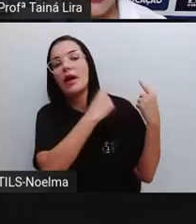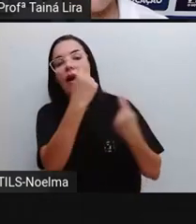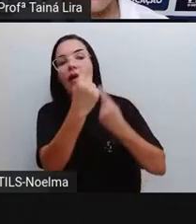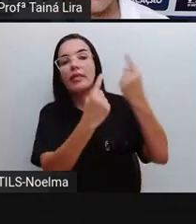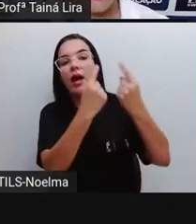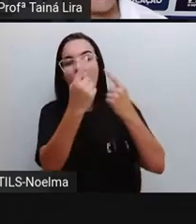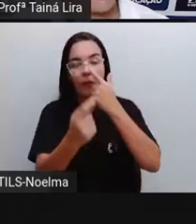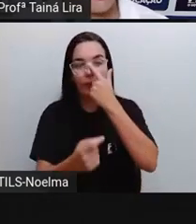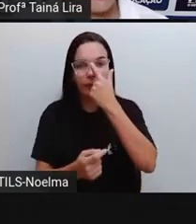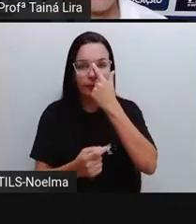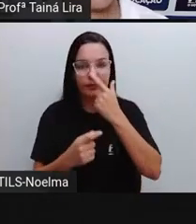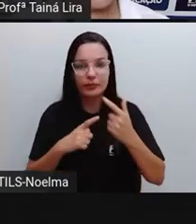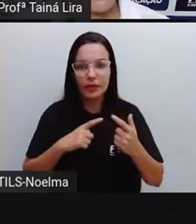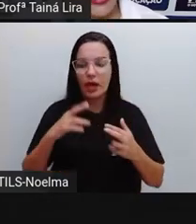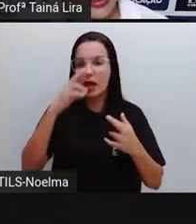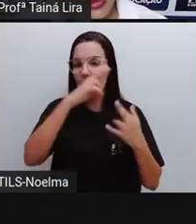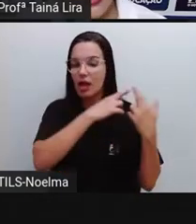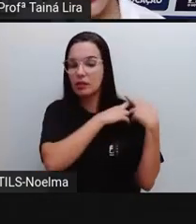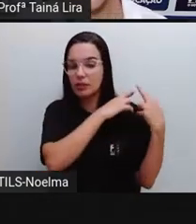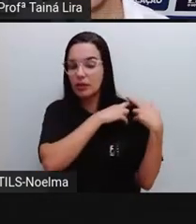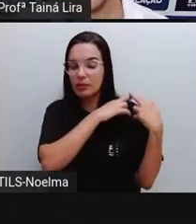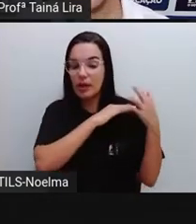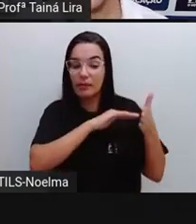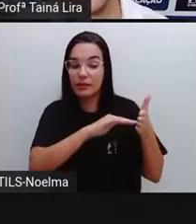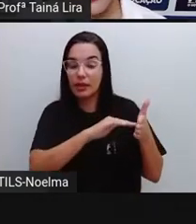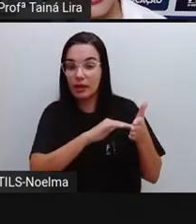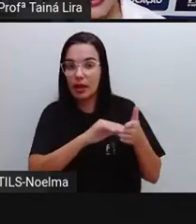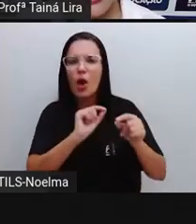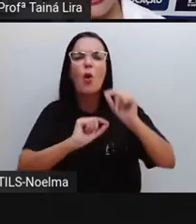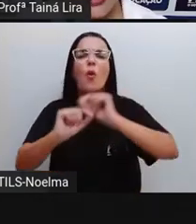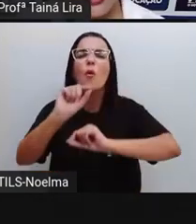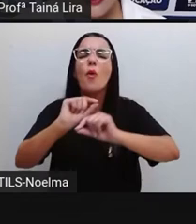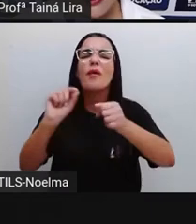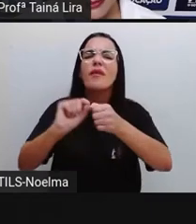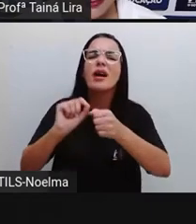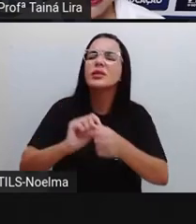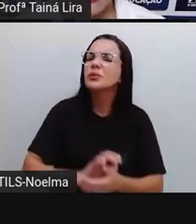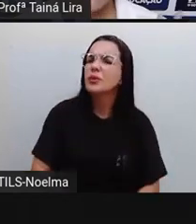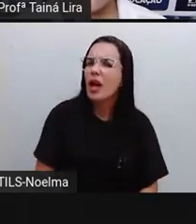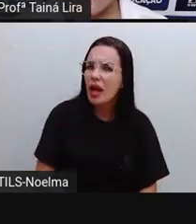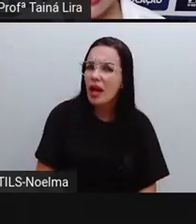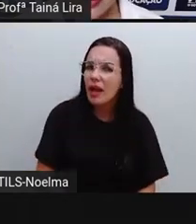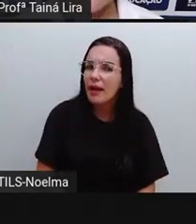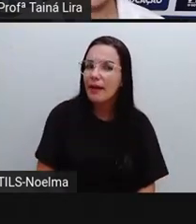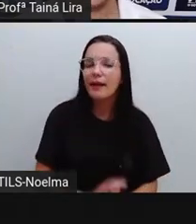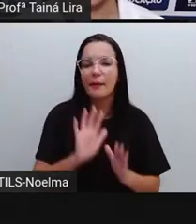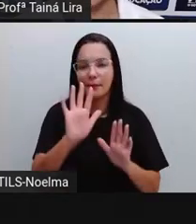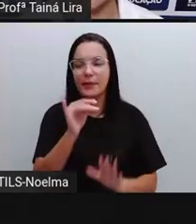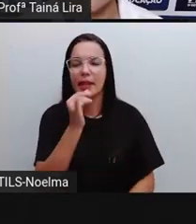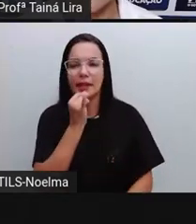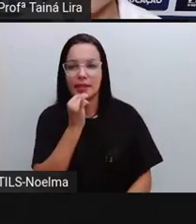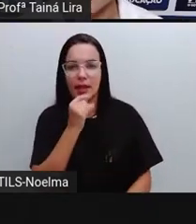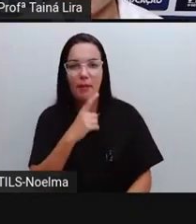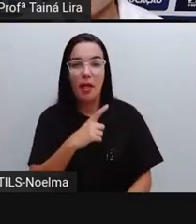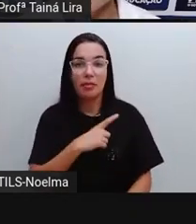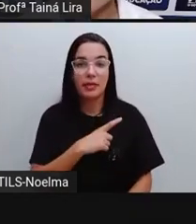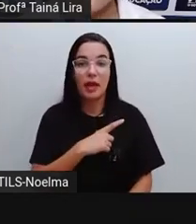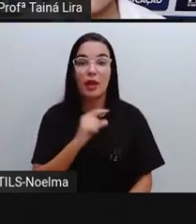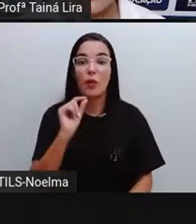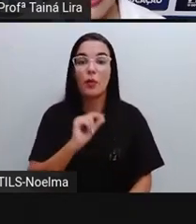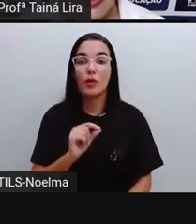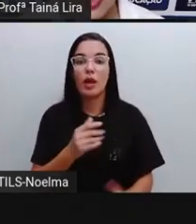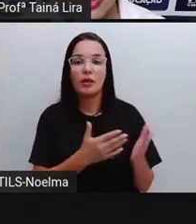pela secretaria. E o que esse secretário vai fazer, PRO? Por exemplo, a gente tem aqui, ó,